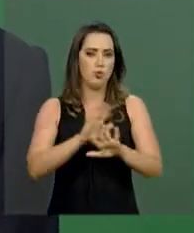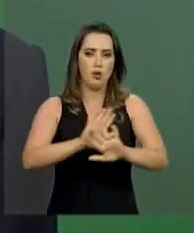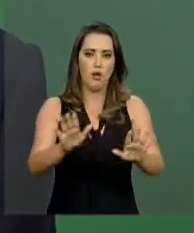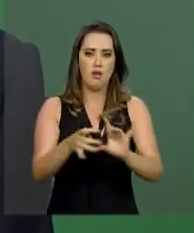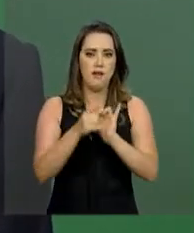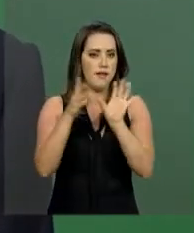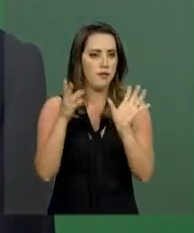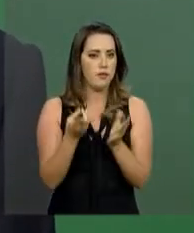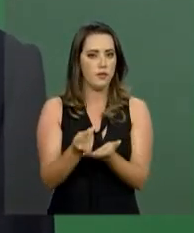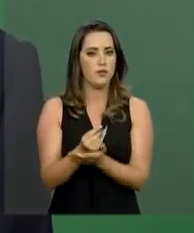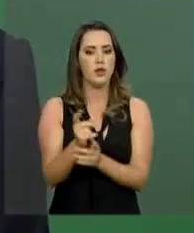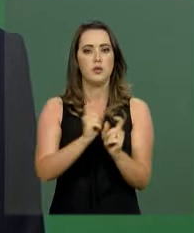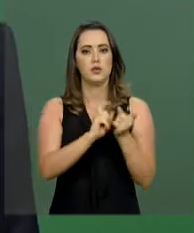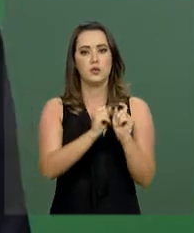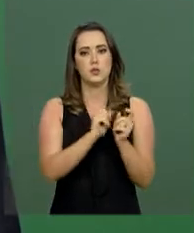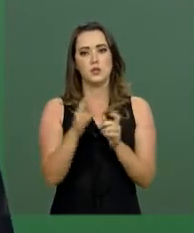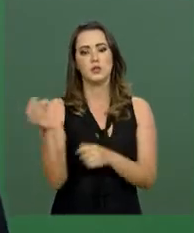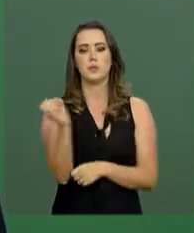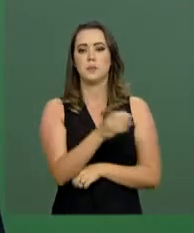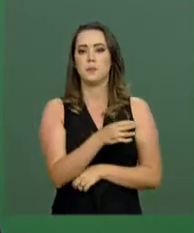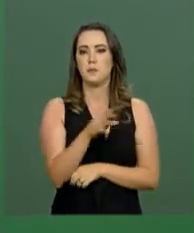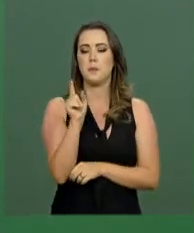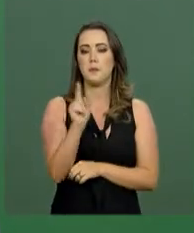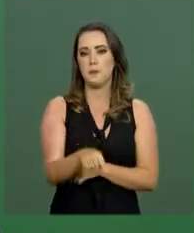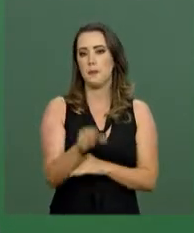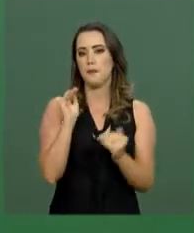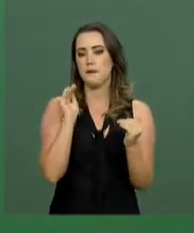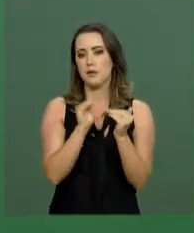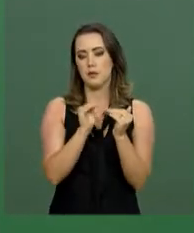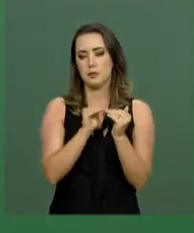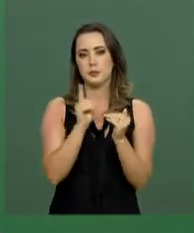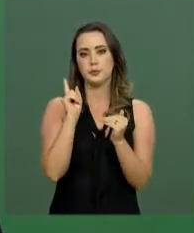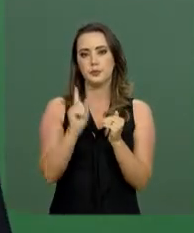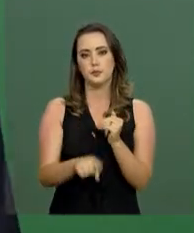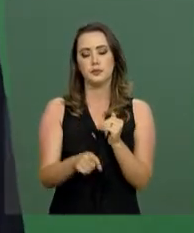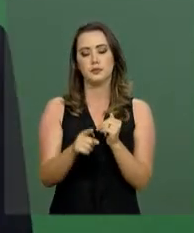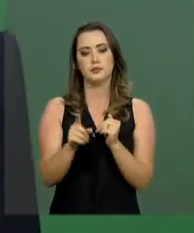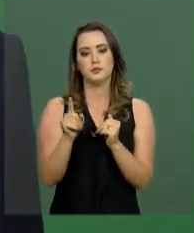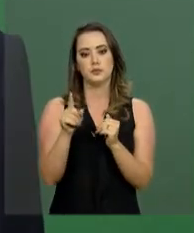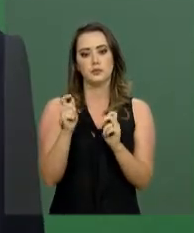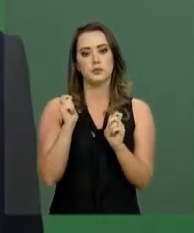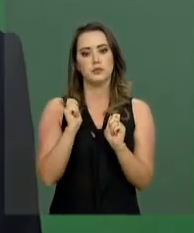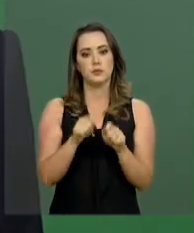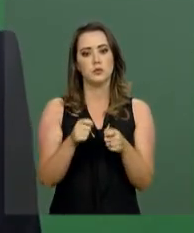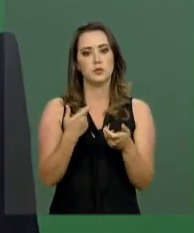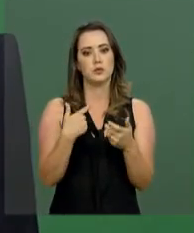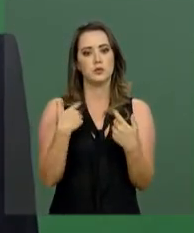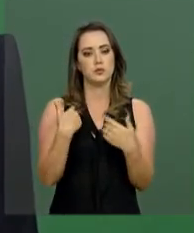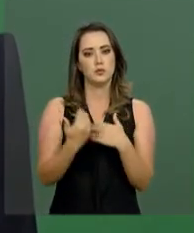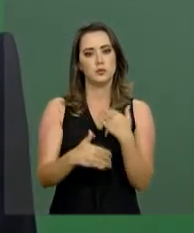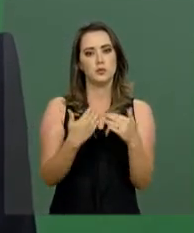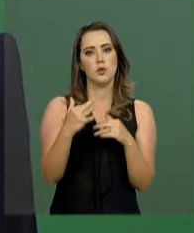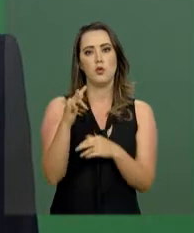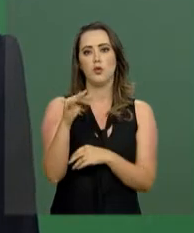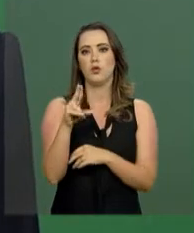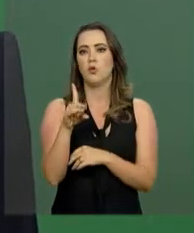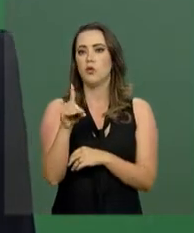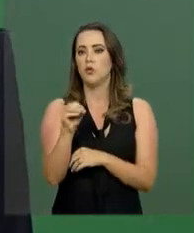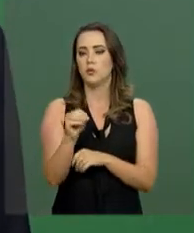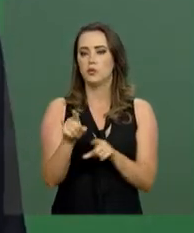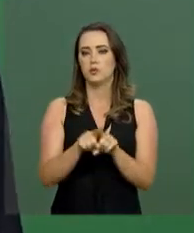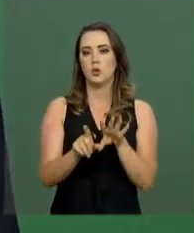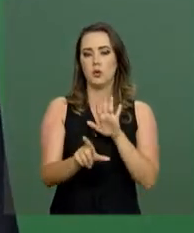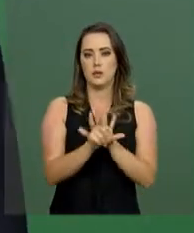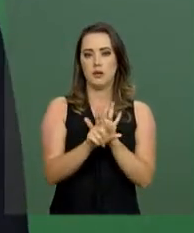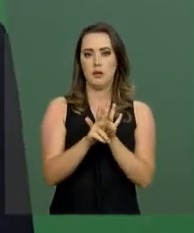Ou seja, com uma gestão muito mais moderna e focada naquilo para que se presta o próprio fundo patrimonial. Com essa